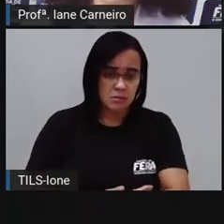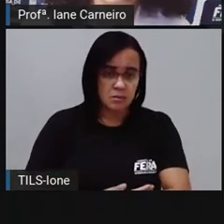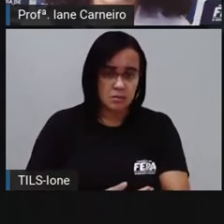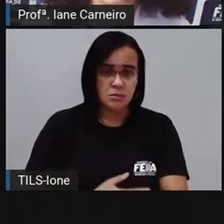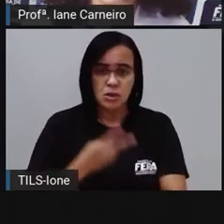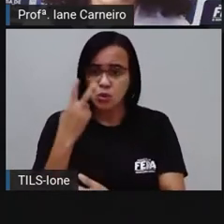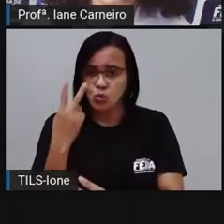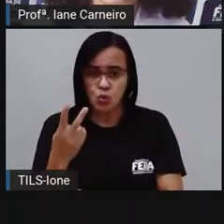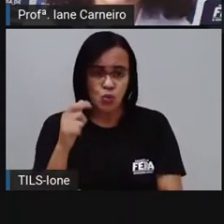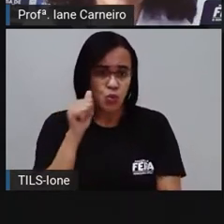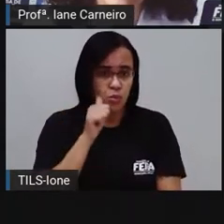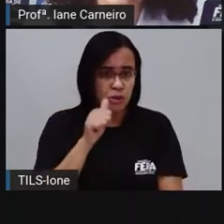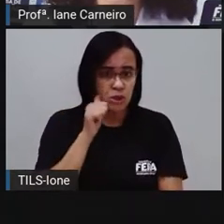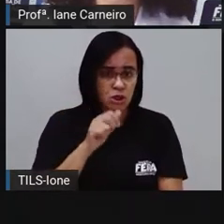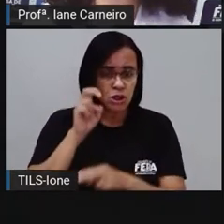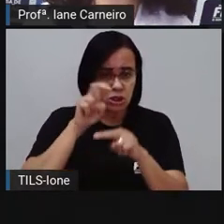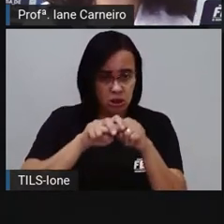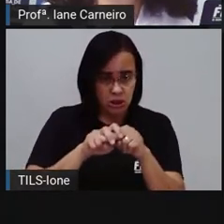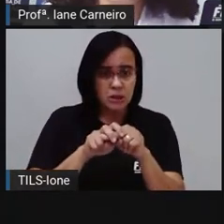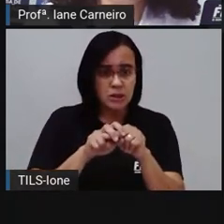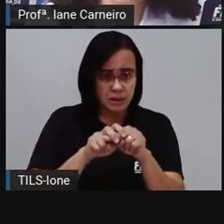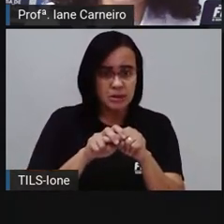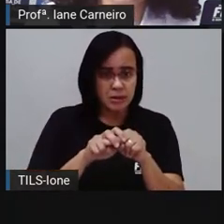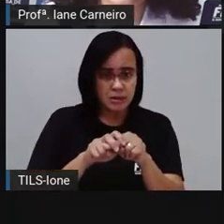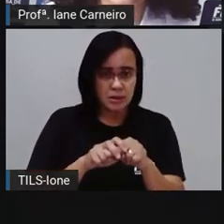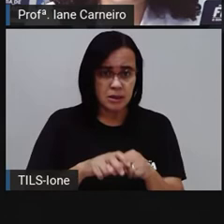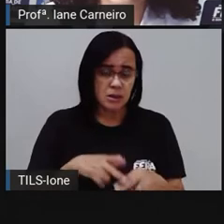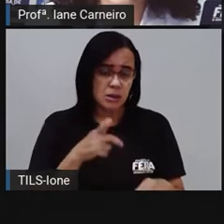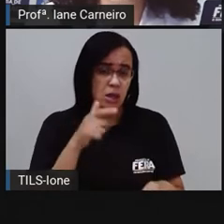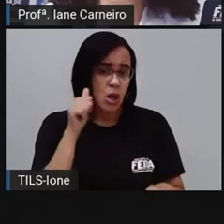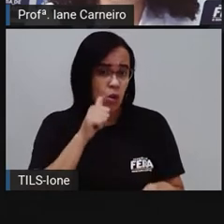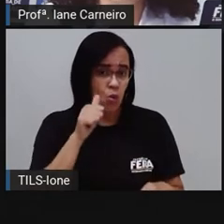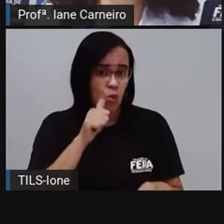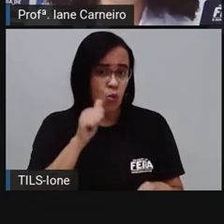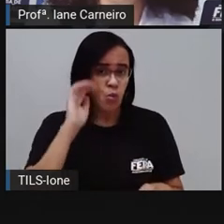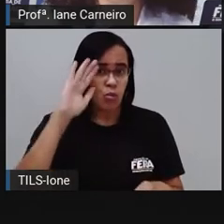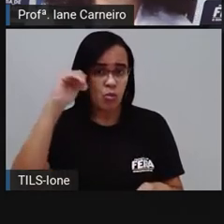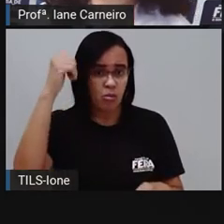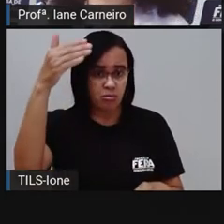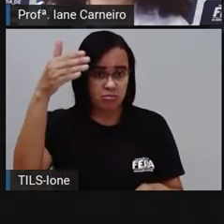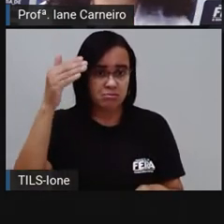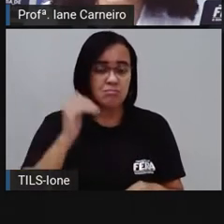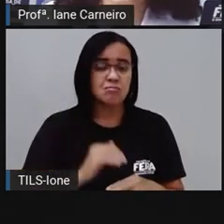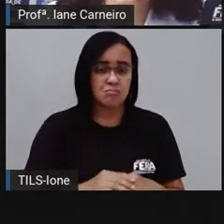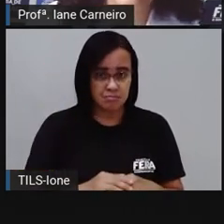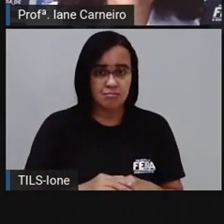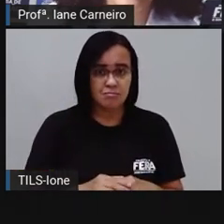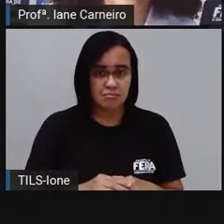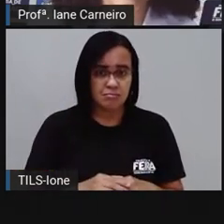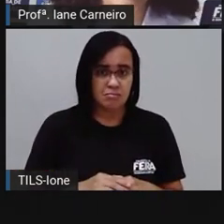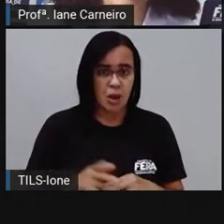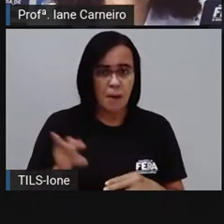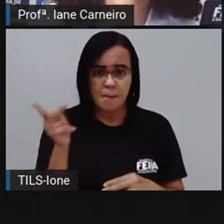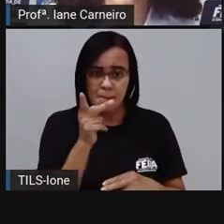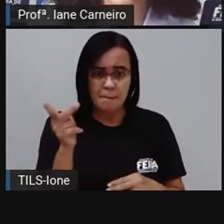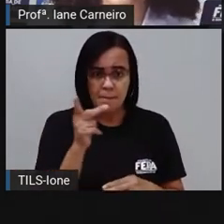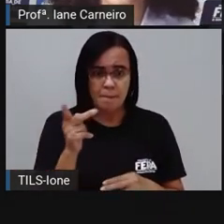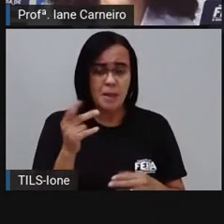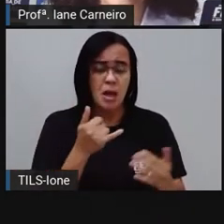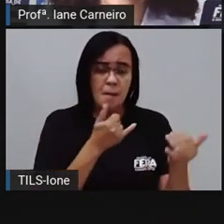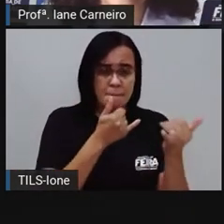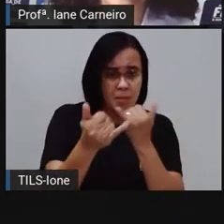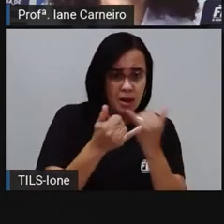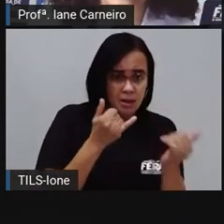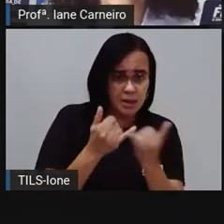duas meninas aqui sentadas. Uma moça lá atrás, né? A vê duas, parece, né? Uma provavelmente é uma